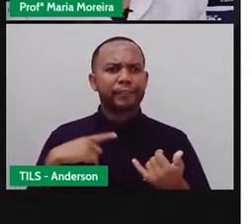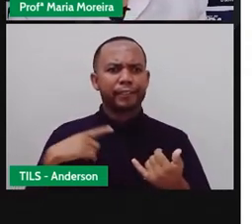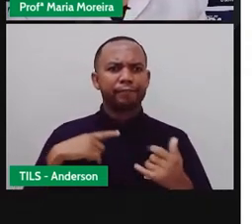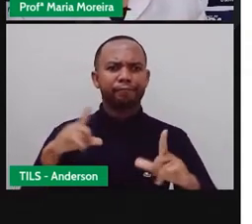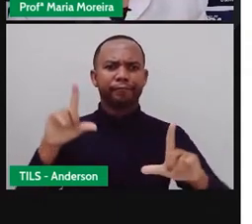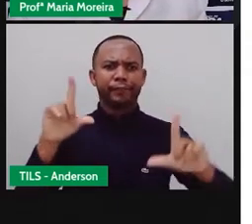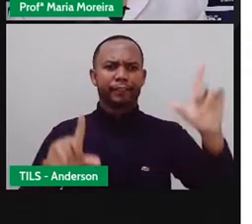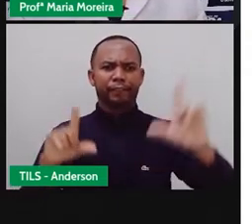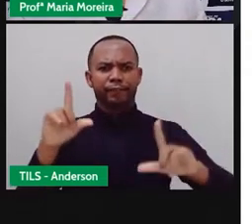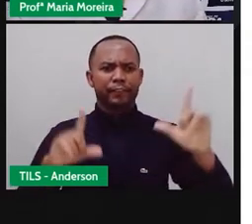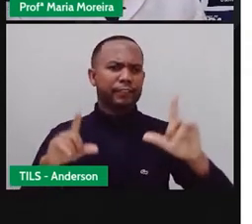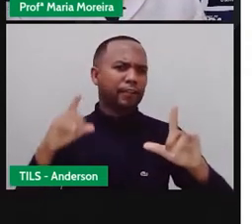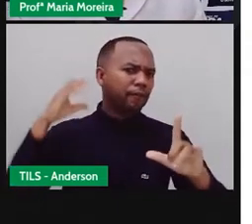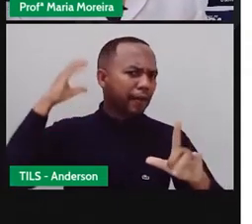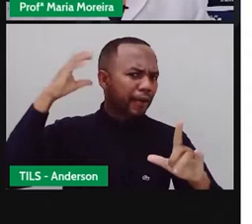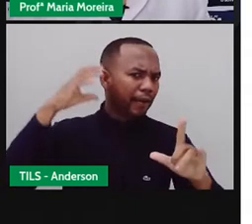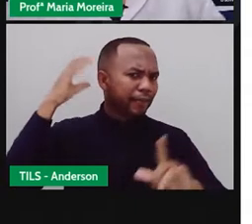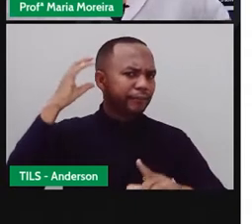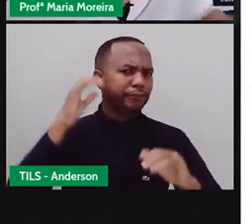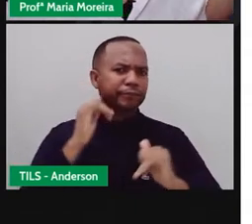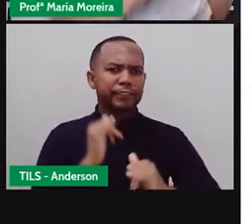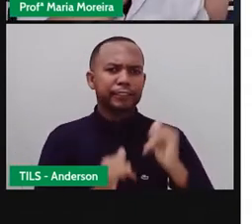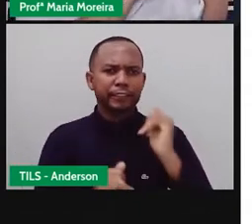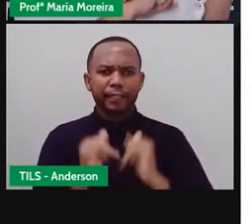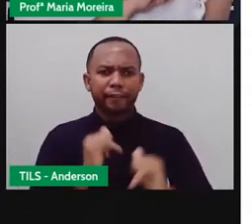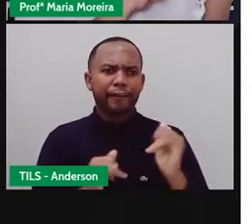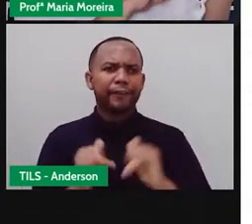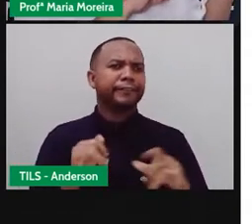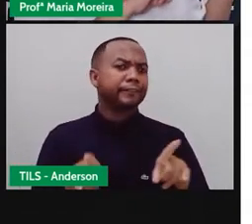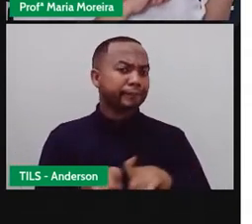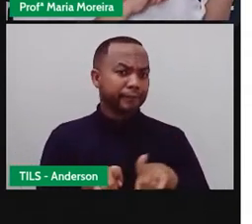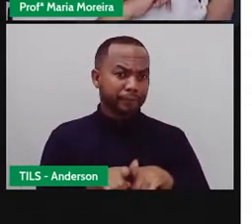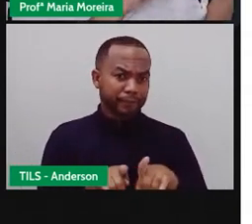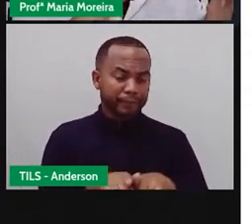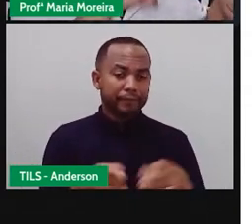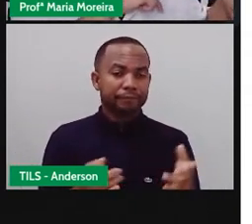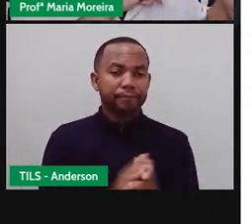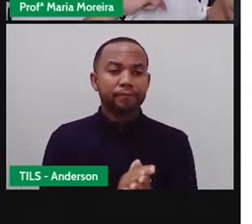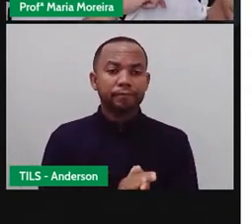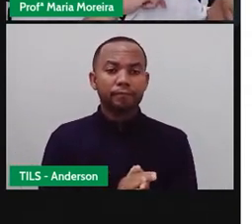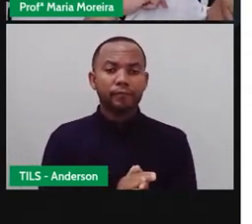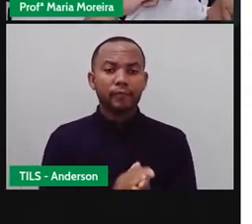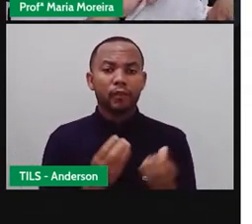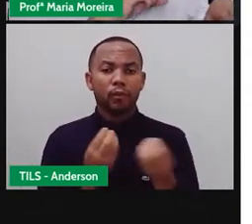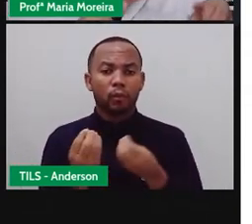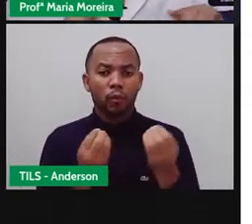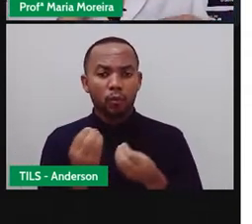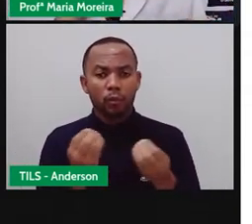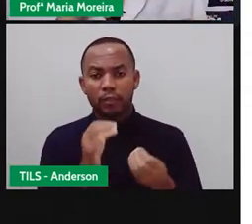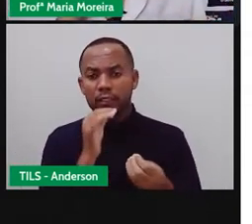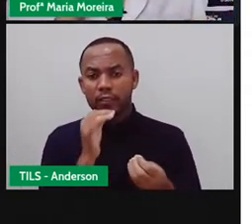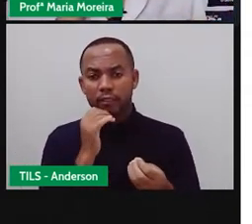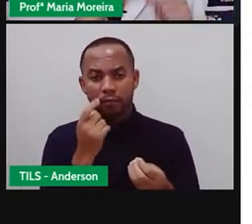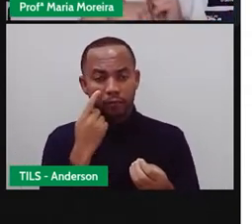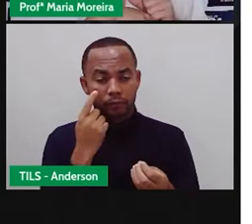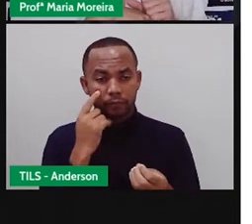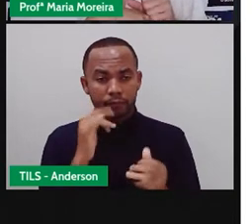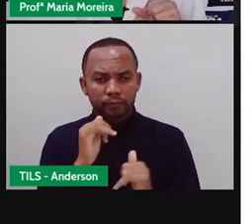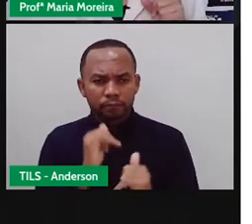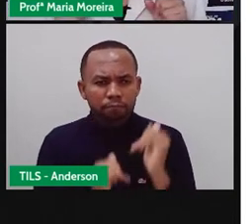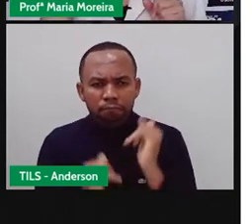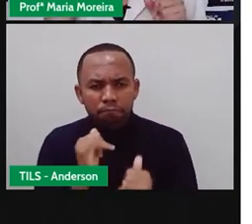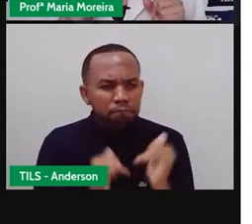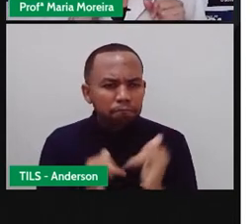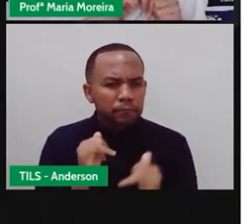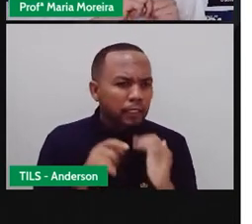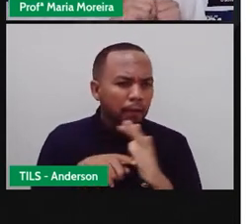Televisão, rádio, internet. O problema da senhora não falou lá atrás, agora, que a internet era individual, eu posso utilizar a internet o quê?